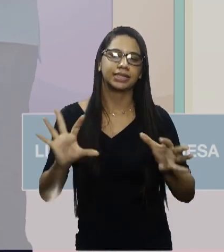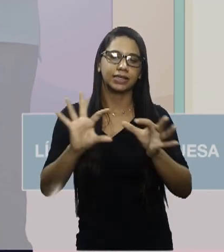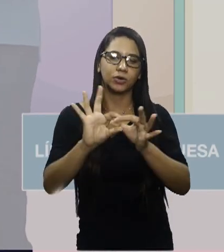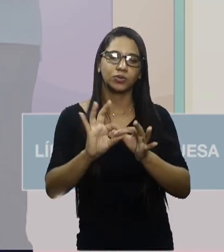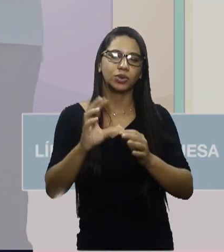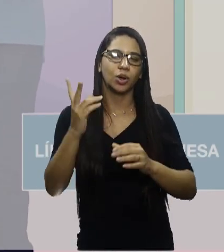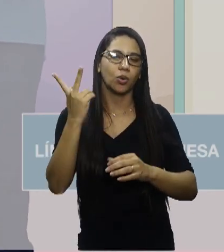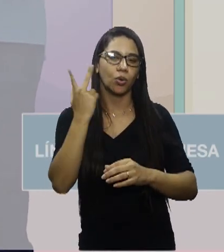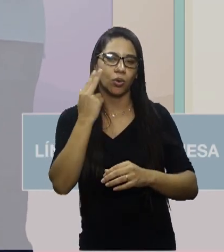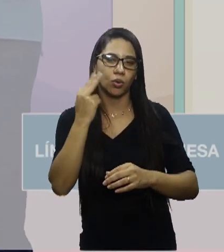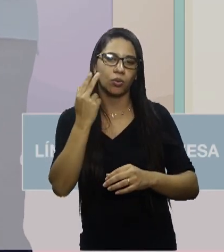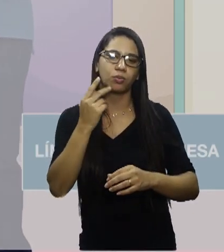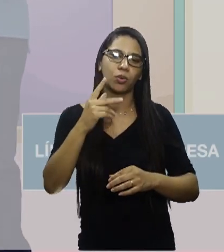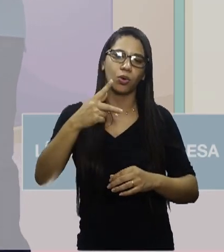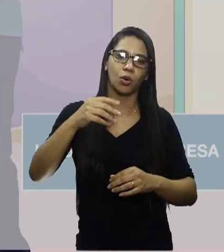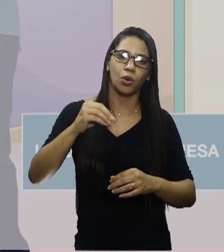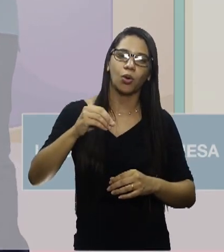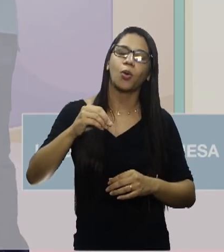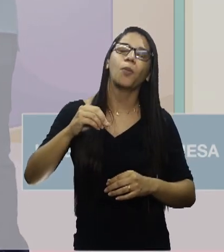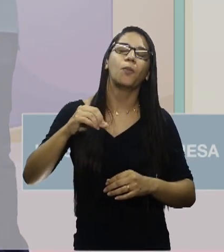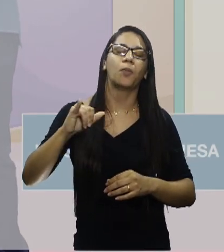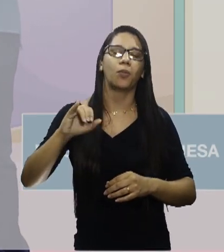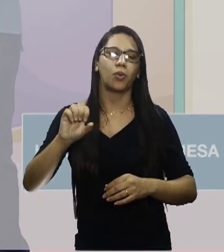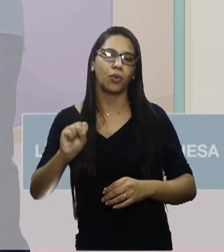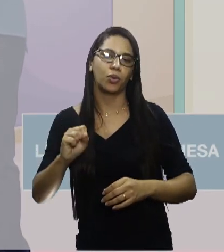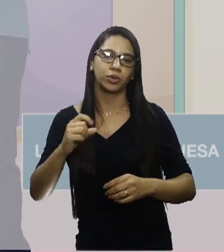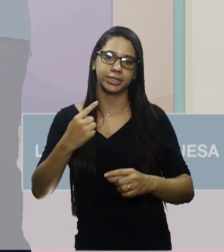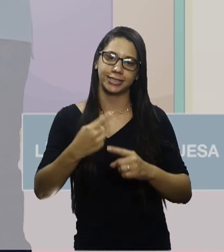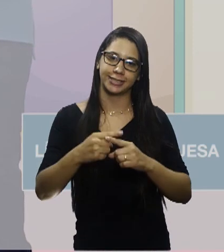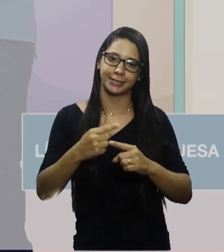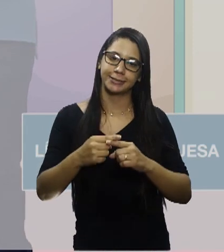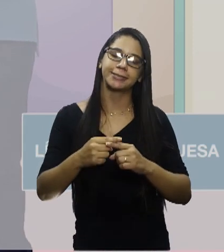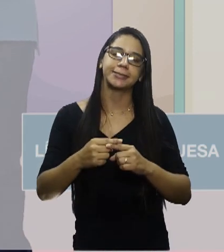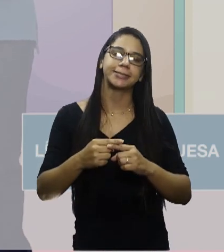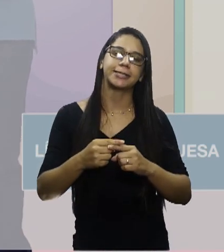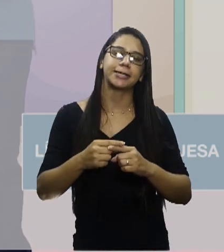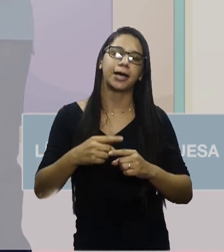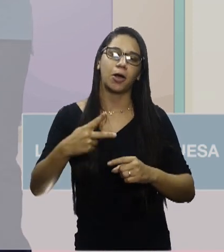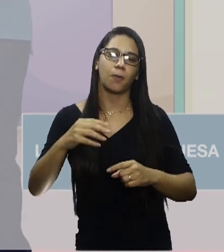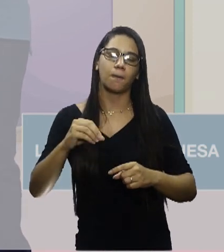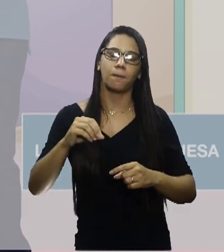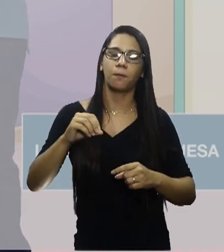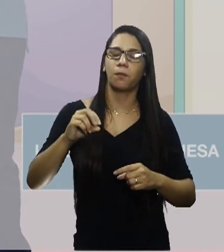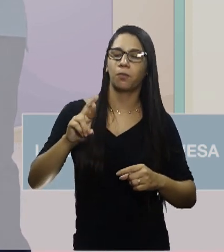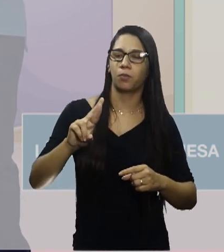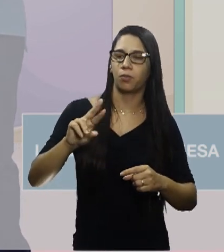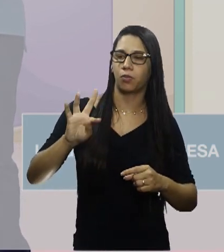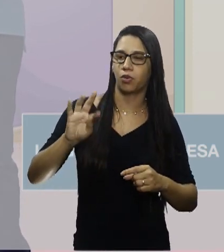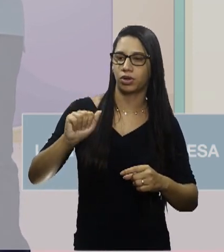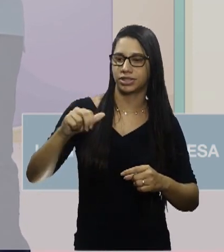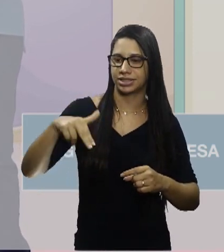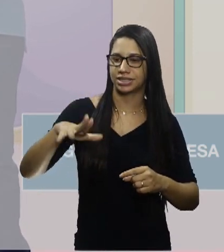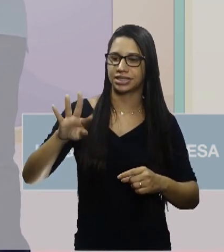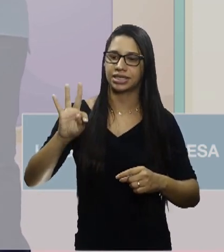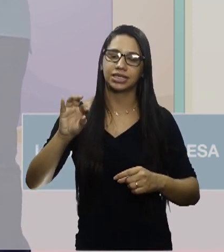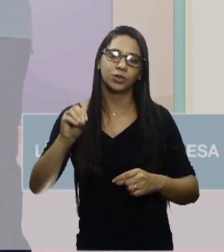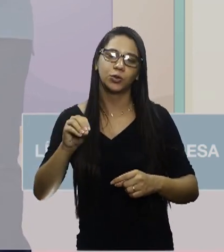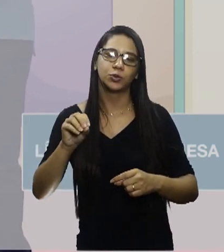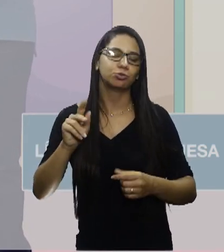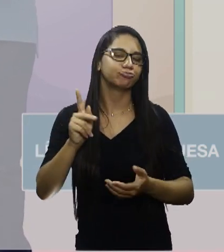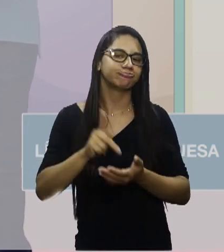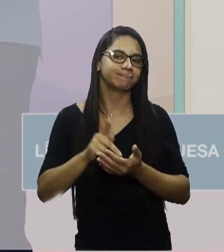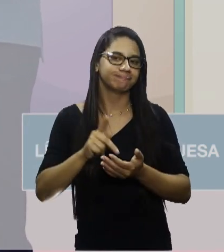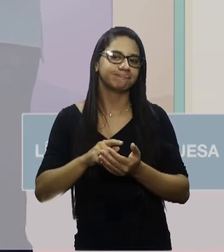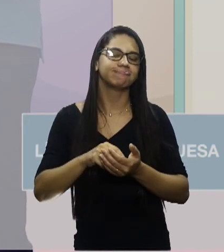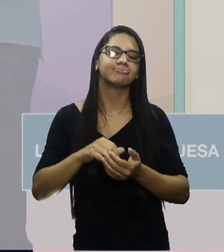mais comuns, são... Pois, por quê, que, portanto, por quanto, né, na verdade, isto